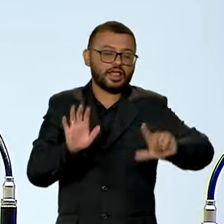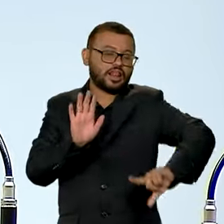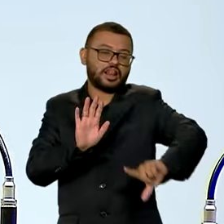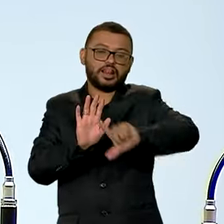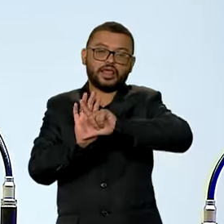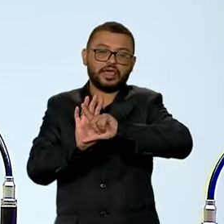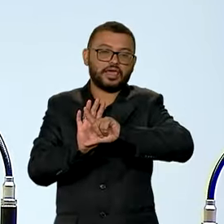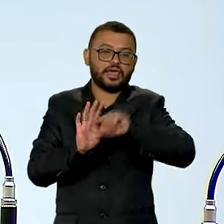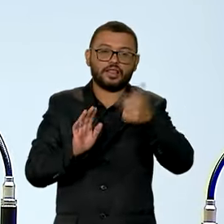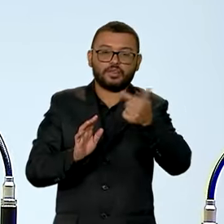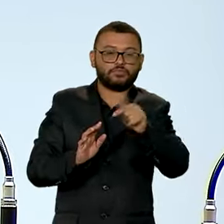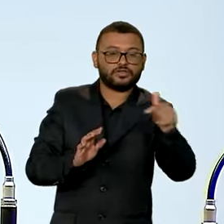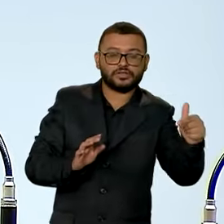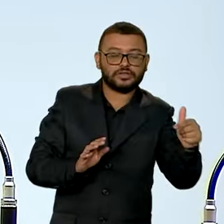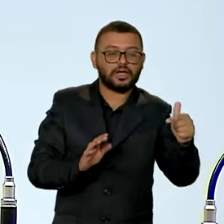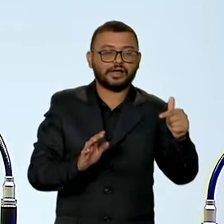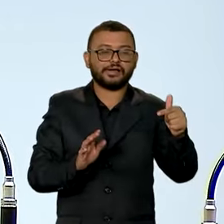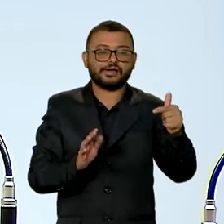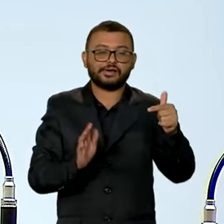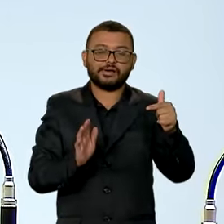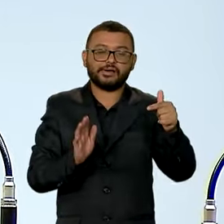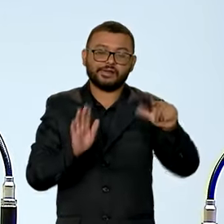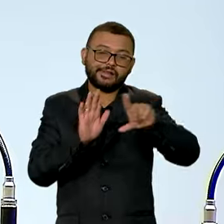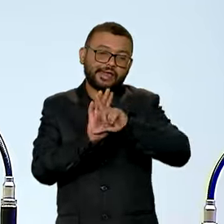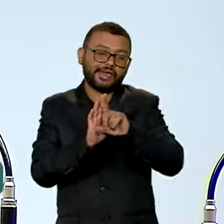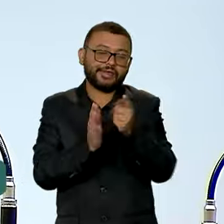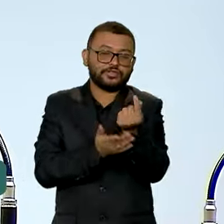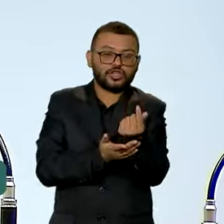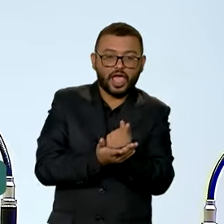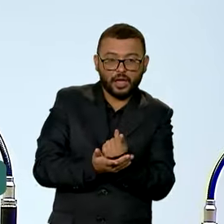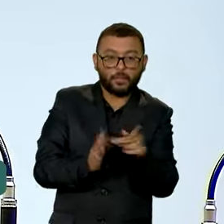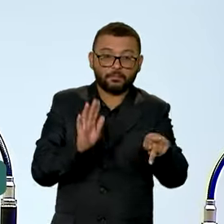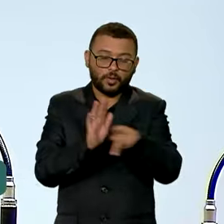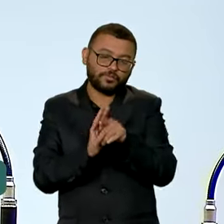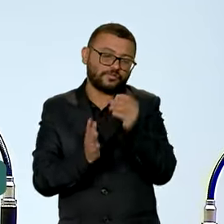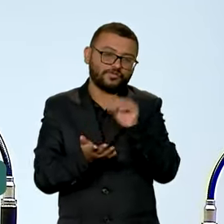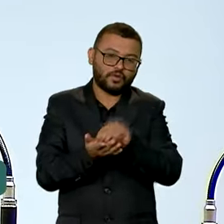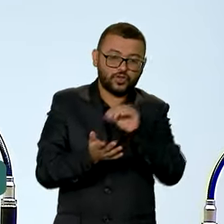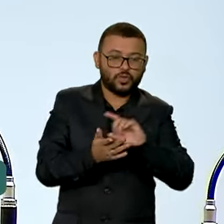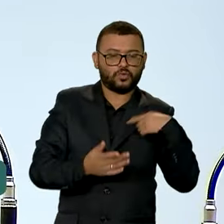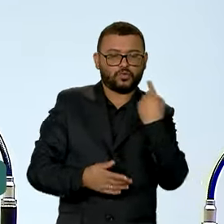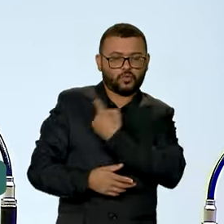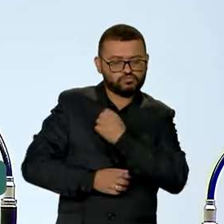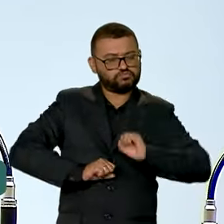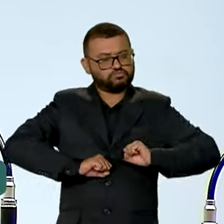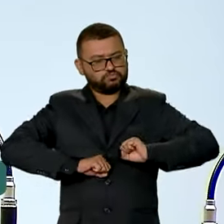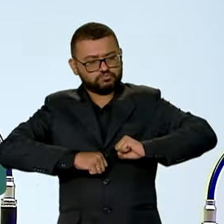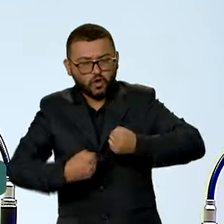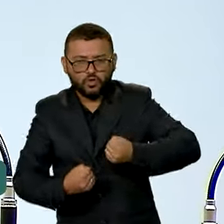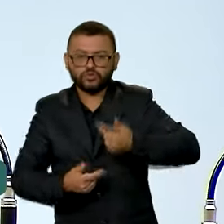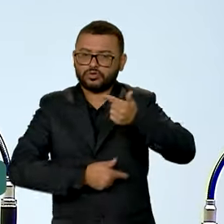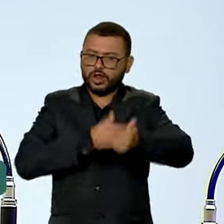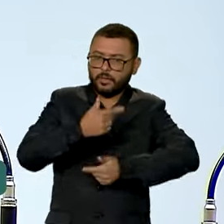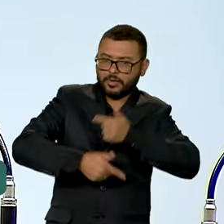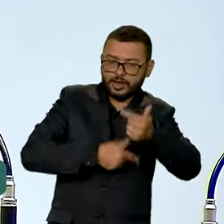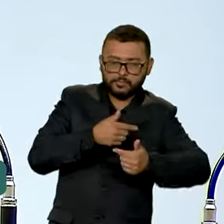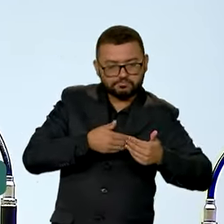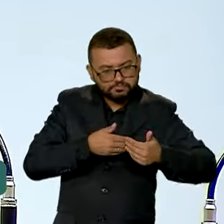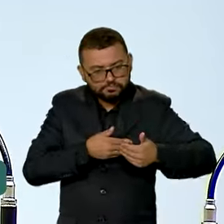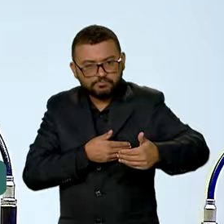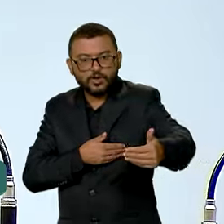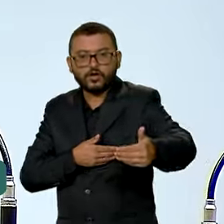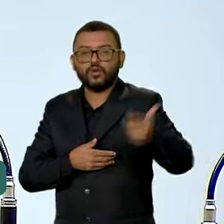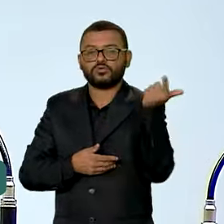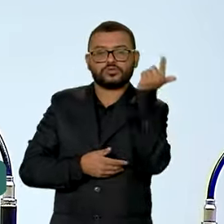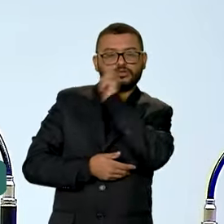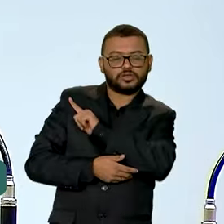estão, seguem não estando previstos na lei orçamentária. E todo o esforço que foi feito na sequência foi para dar